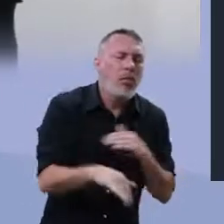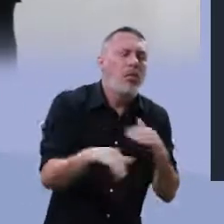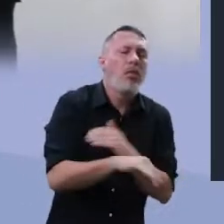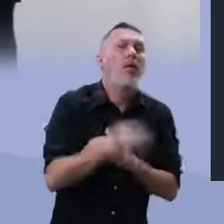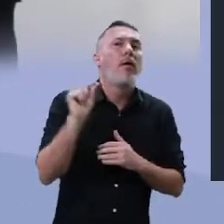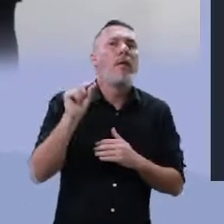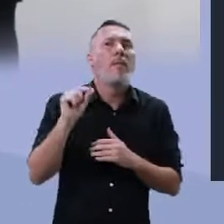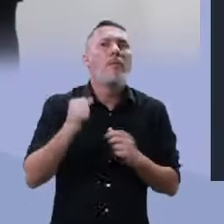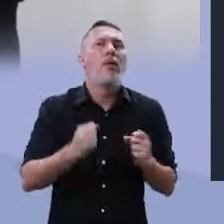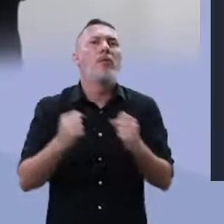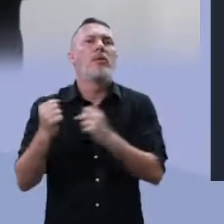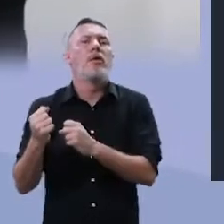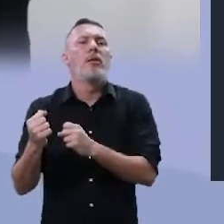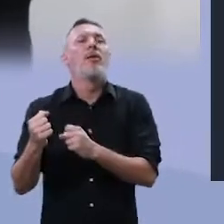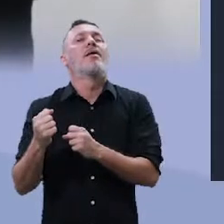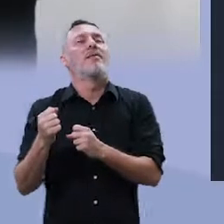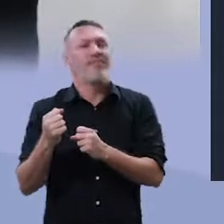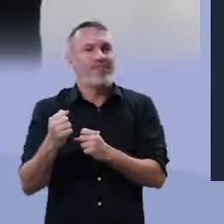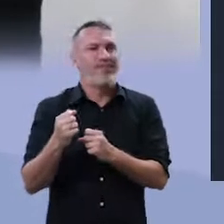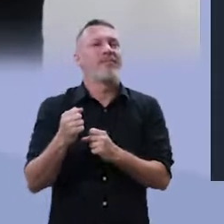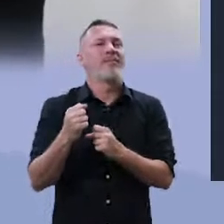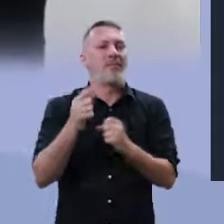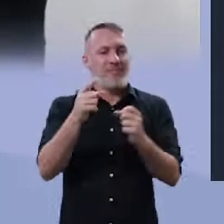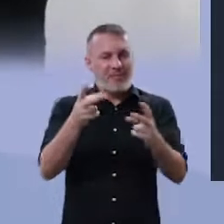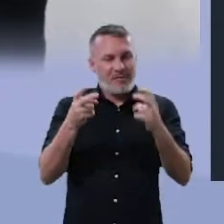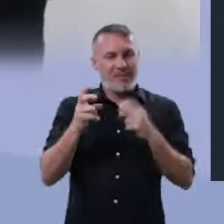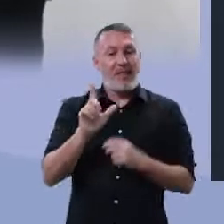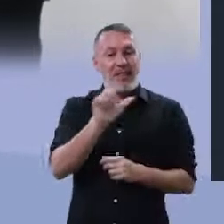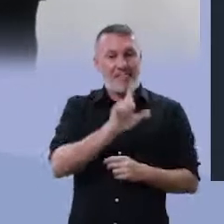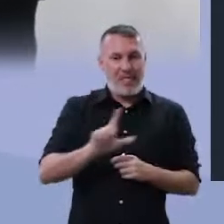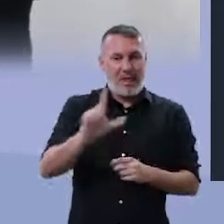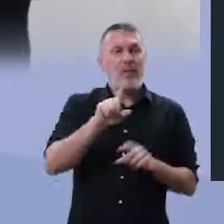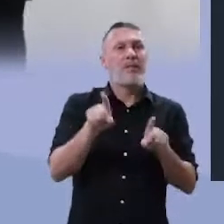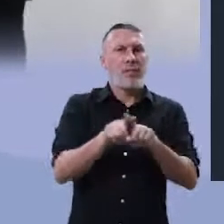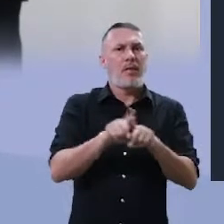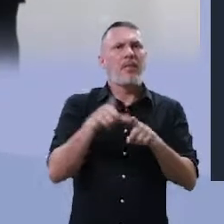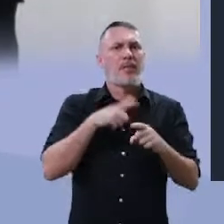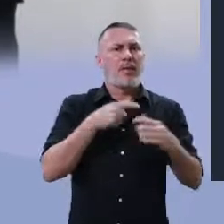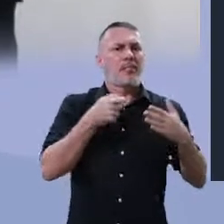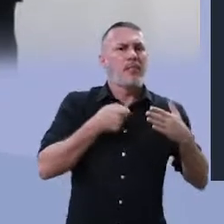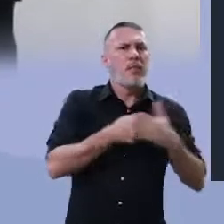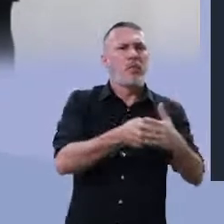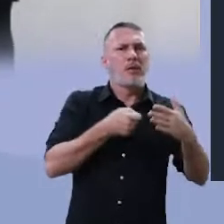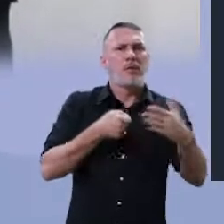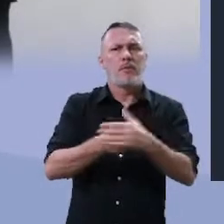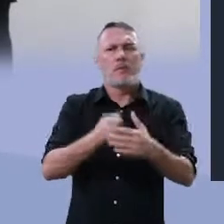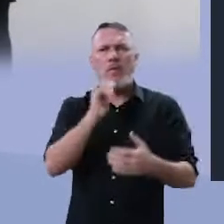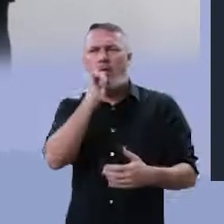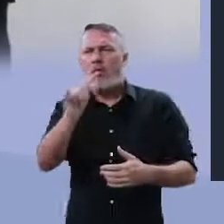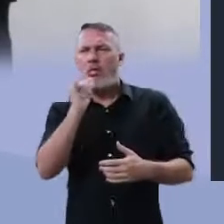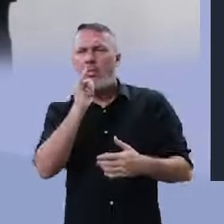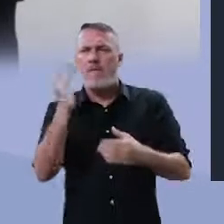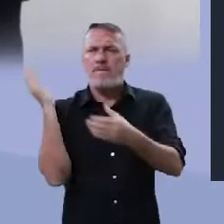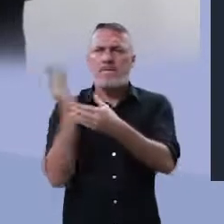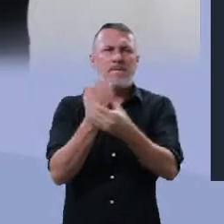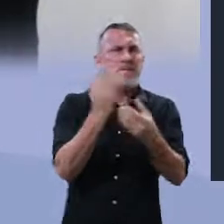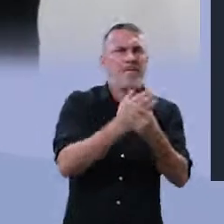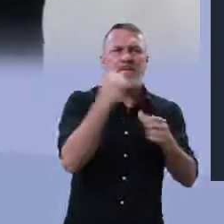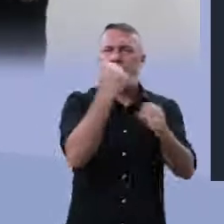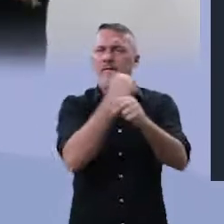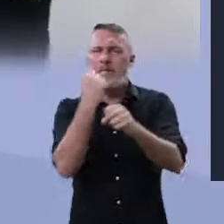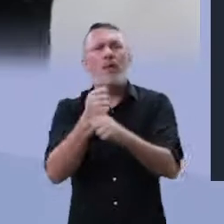força bruta? Então, você vê que o papel da literatura é fazer a denúncia político-social, é o papel